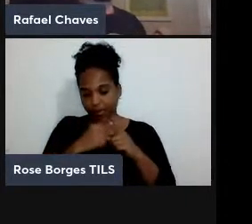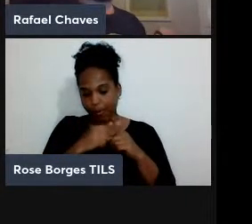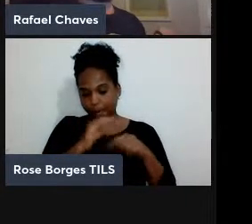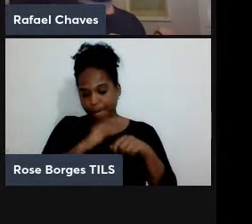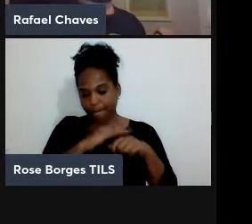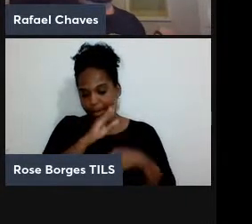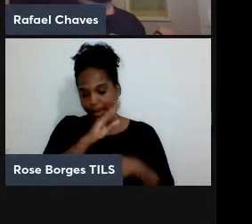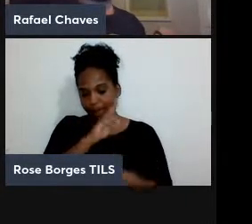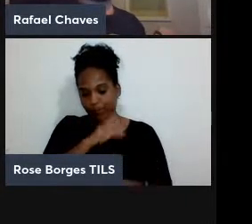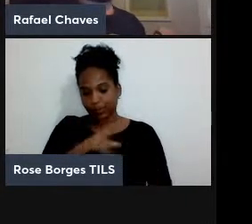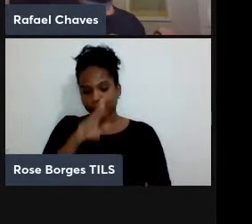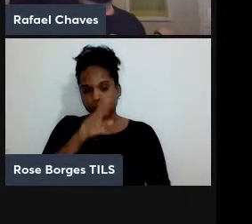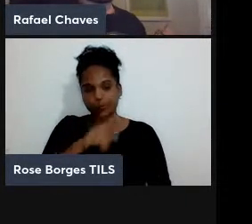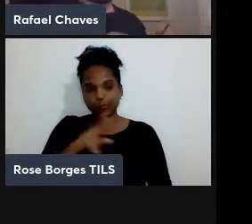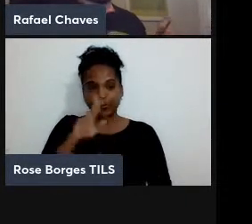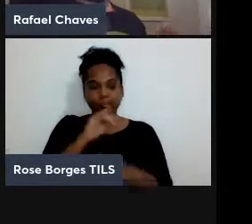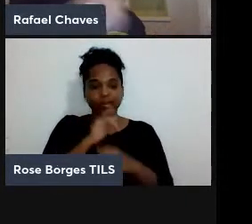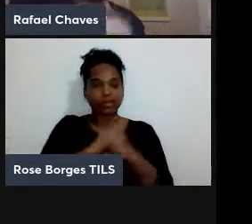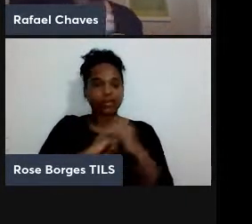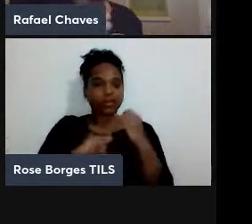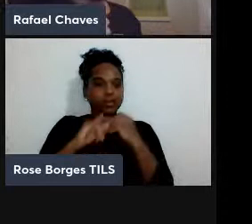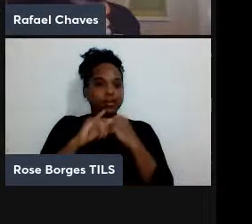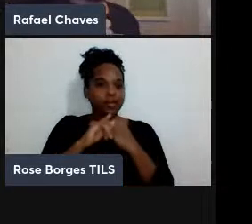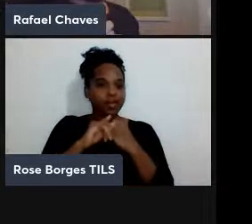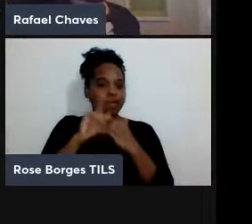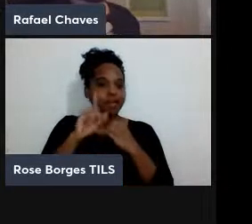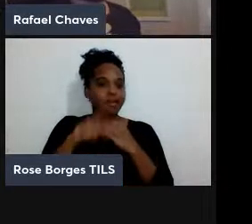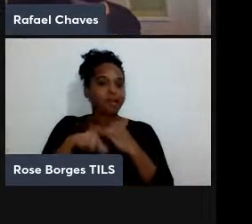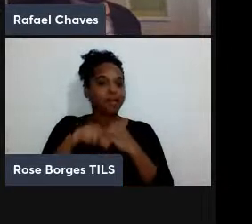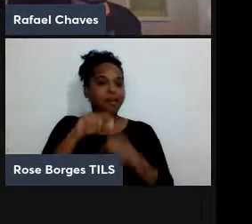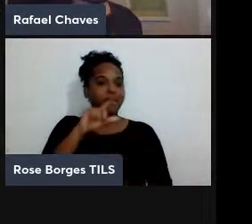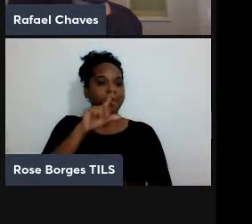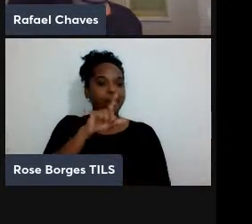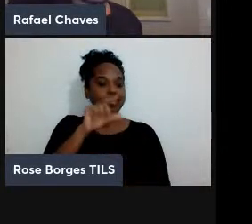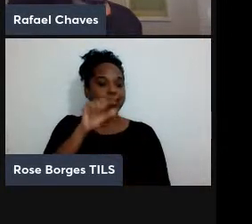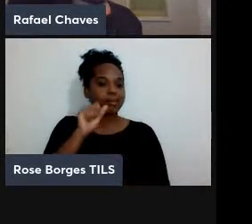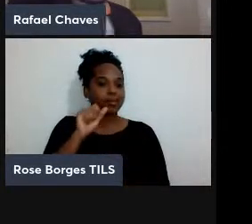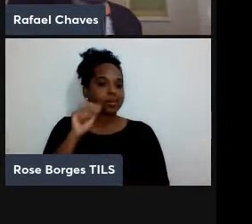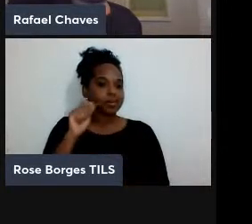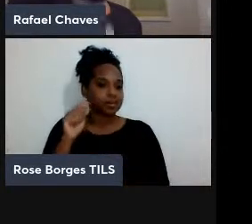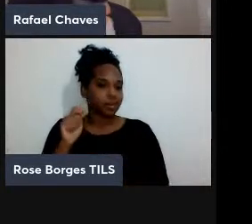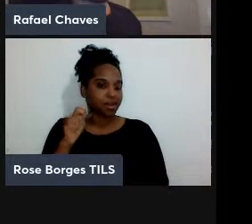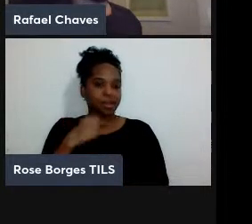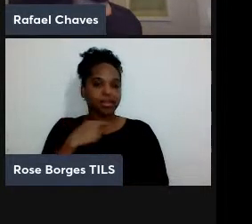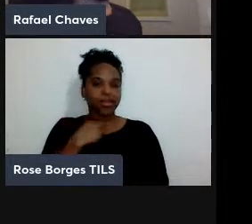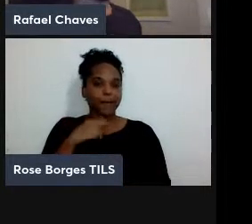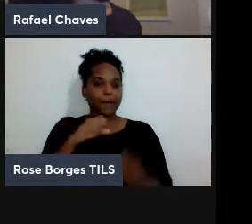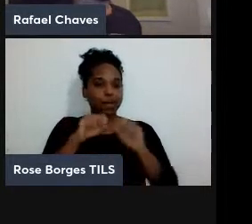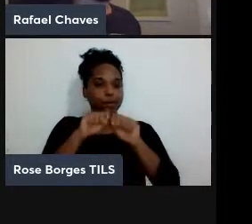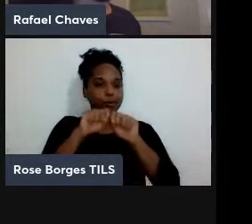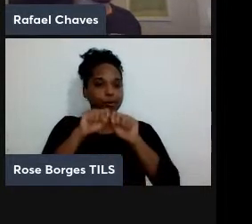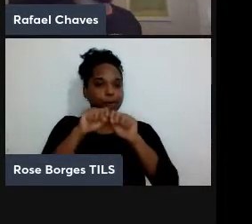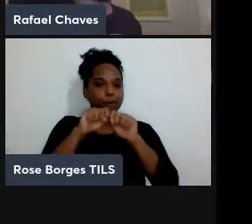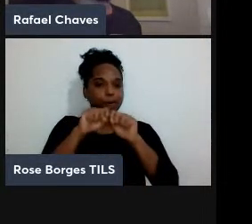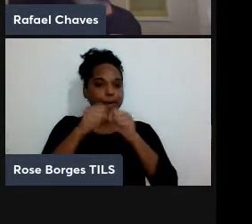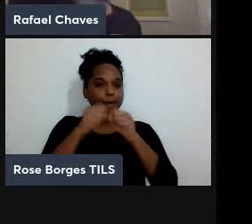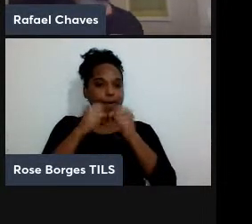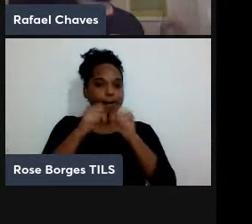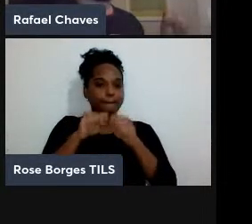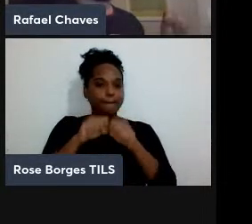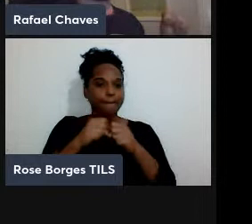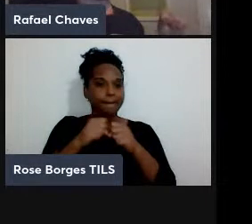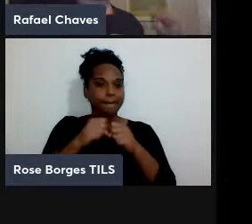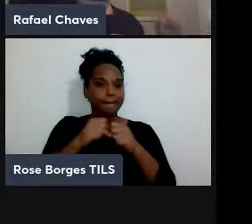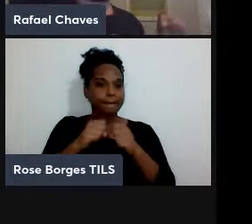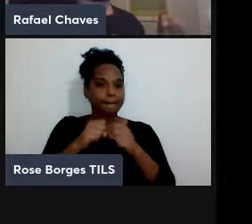nos dias de hoje que é o RSA o fato dele não poder ser quebrado é garantido justamente pela dificuldade de se